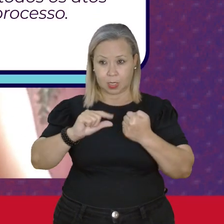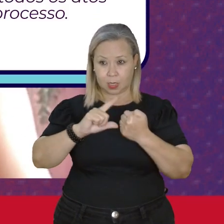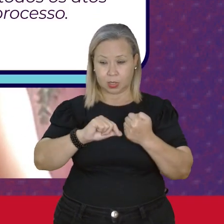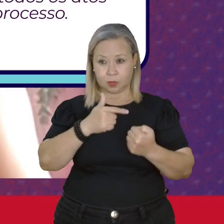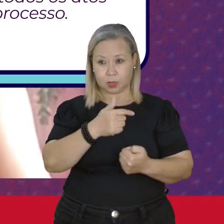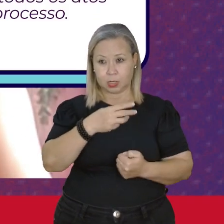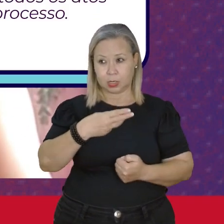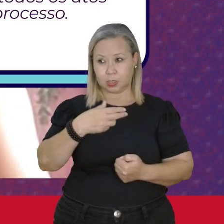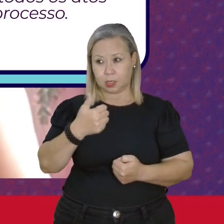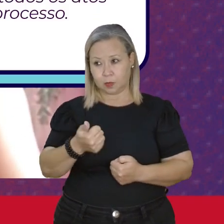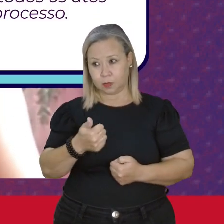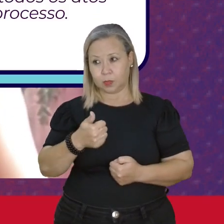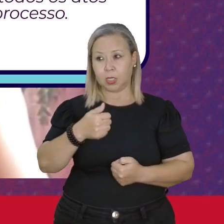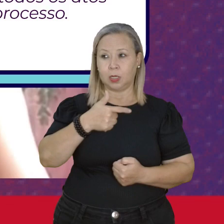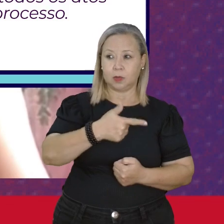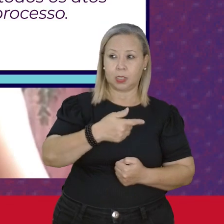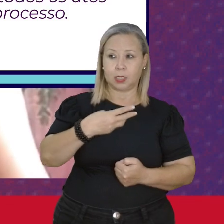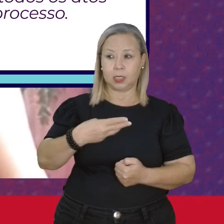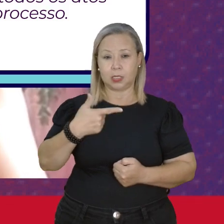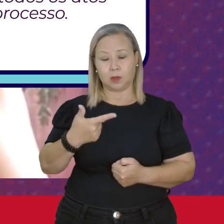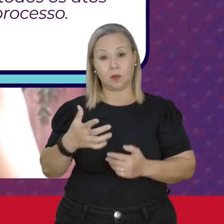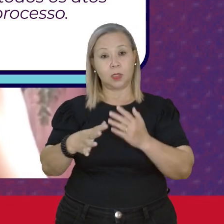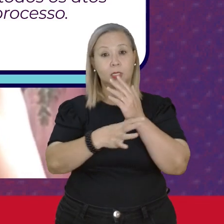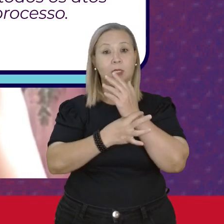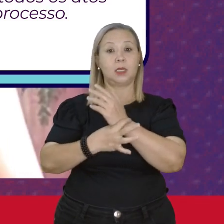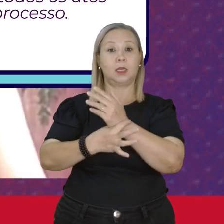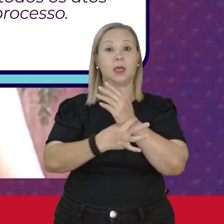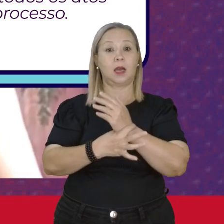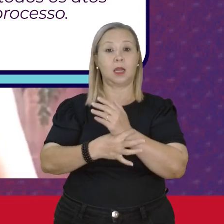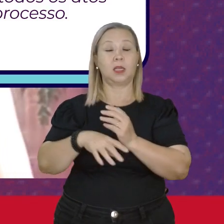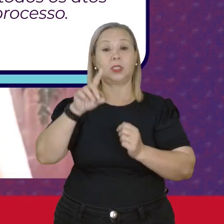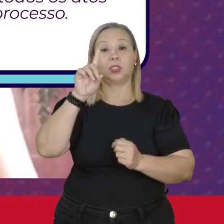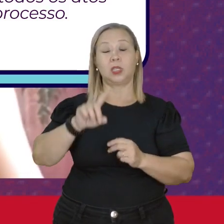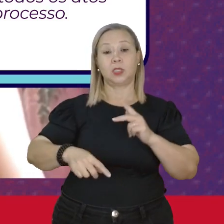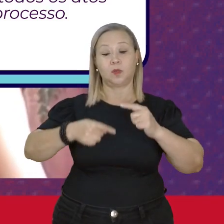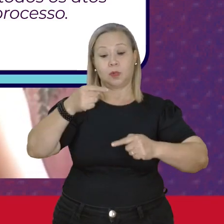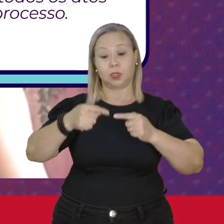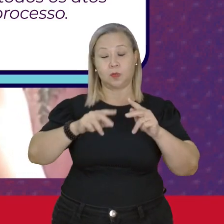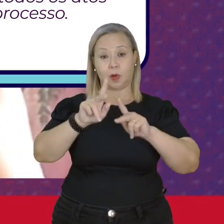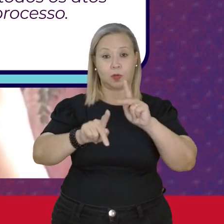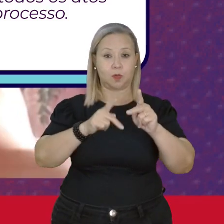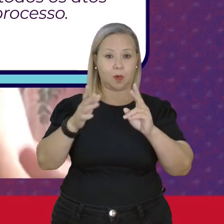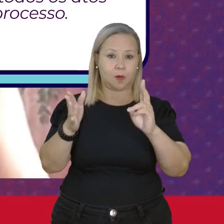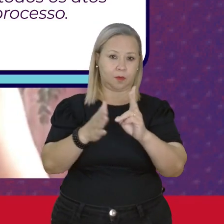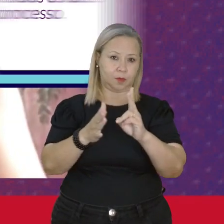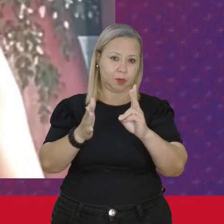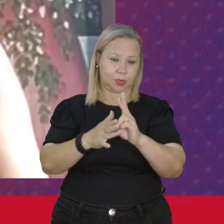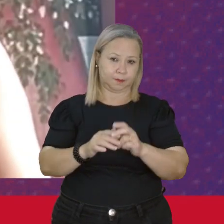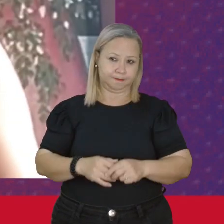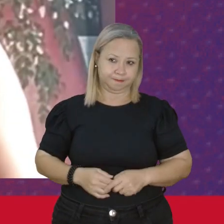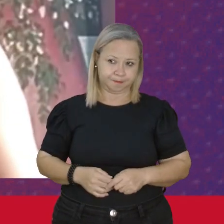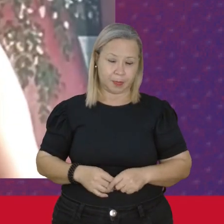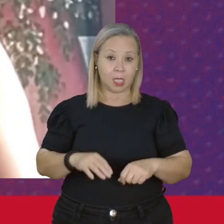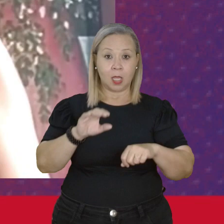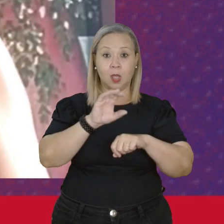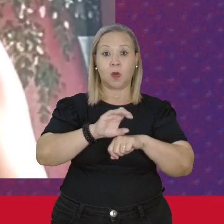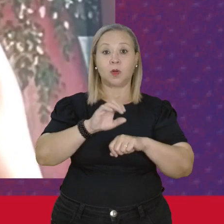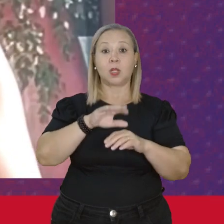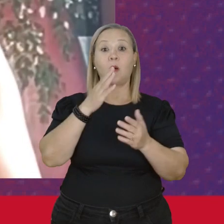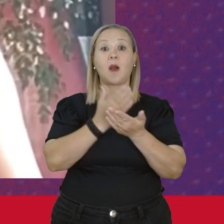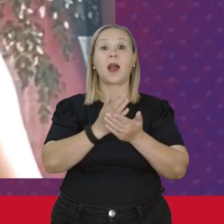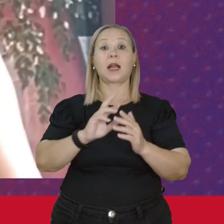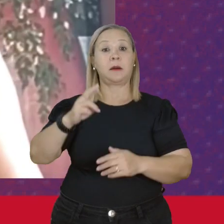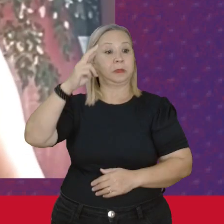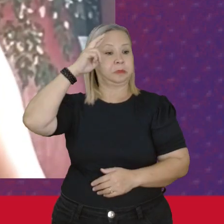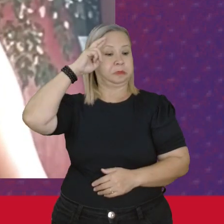Dos civis E políticos Para os povos Indígenas Então a gente A constituição Rompe com a tutela E isso é fundamental Ela